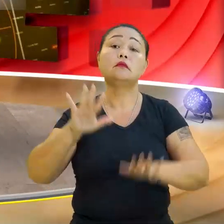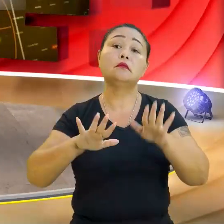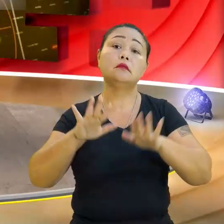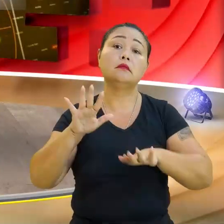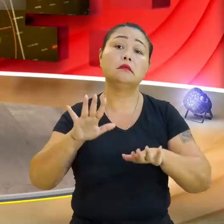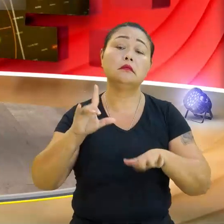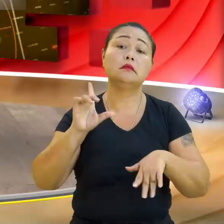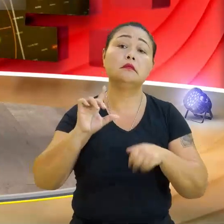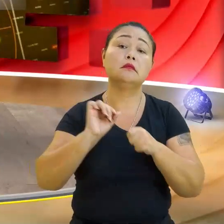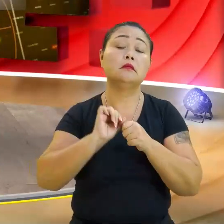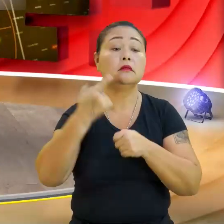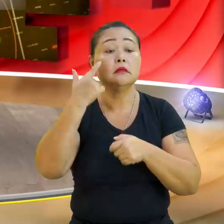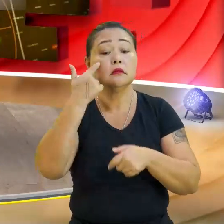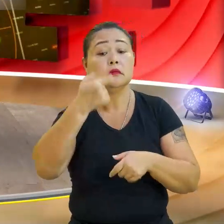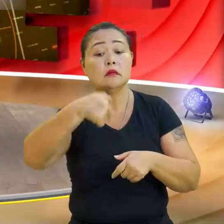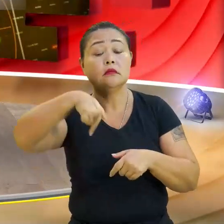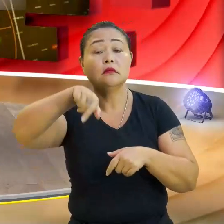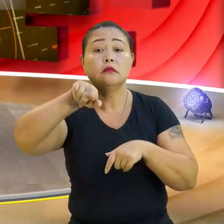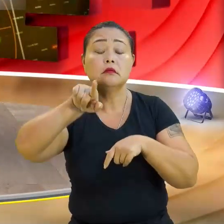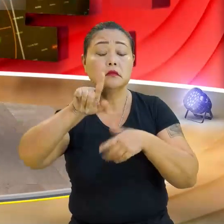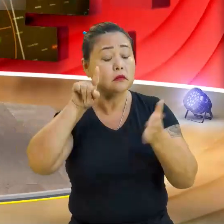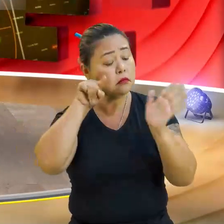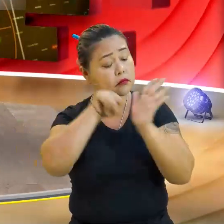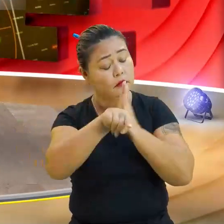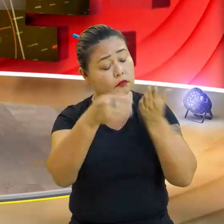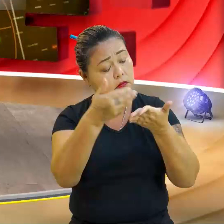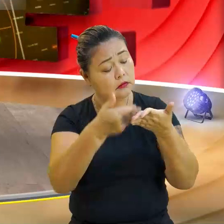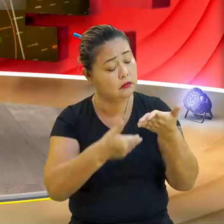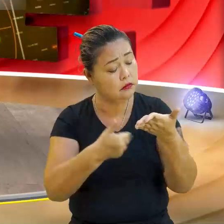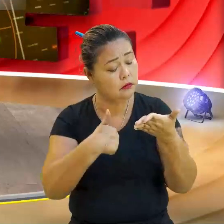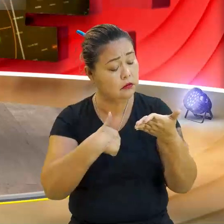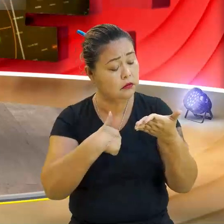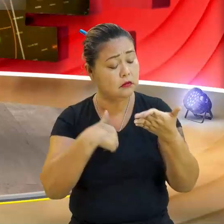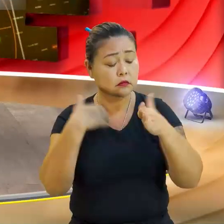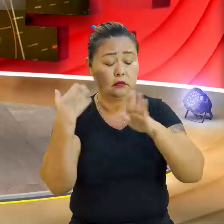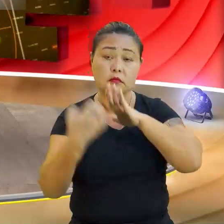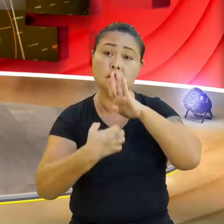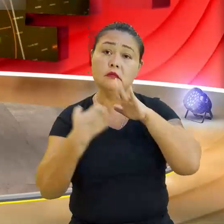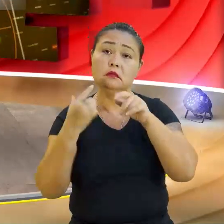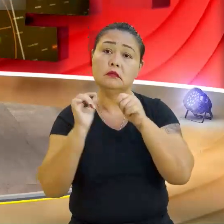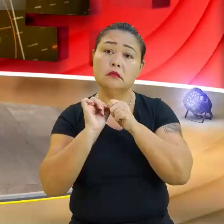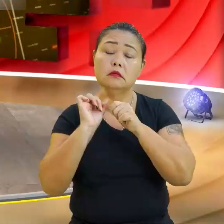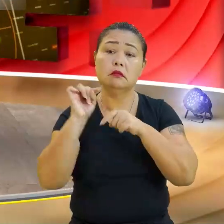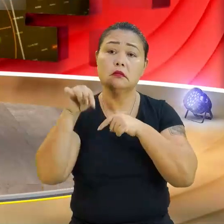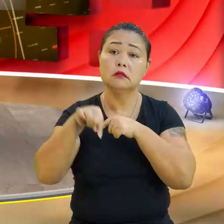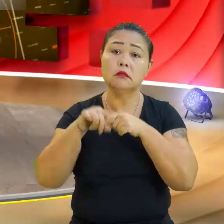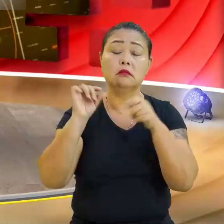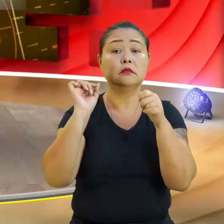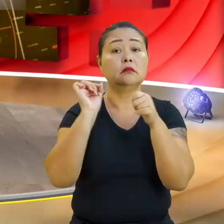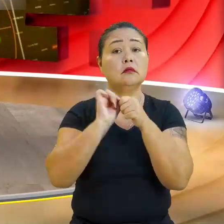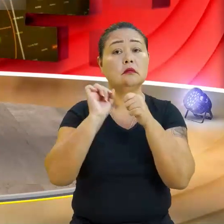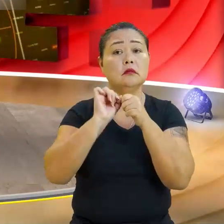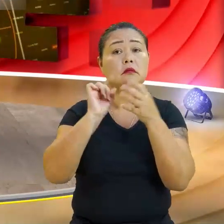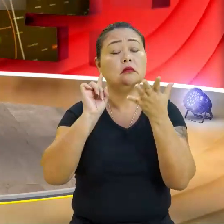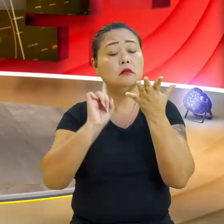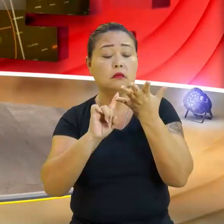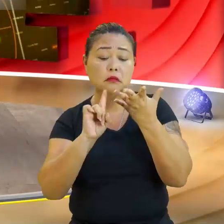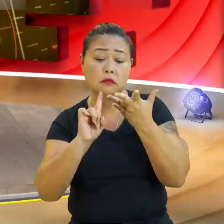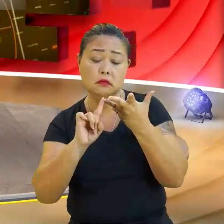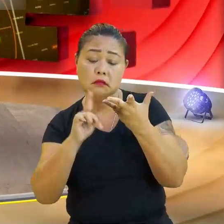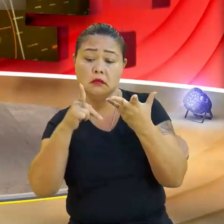questão prática na prova que fala assim, uma indústria produz tal peça